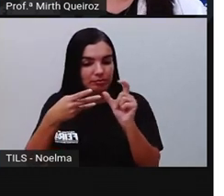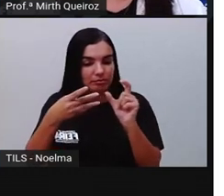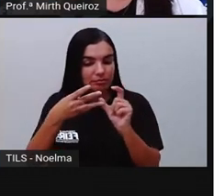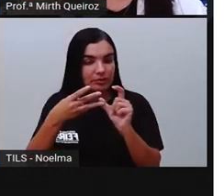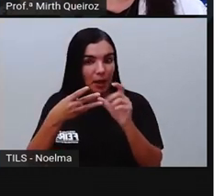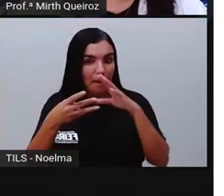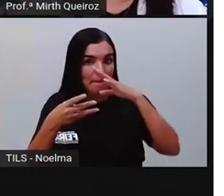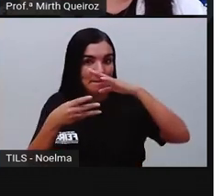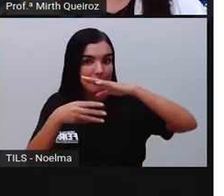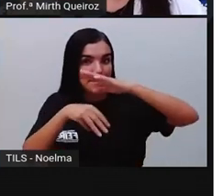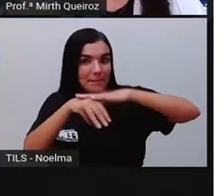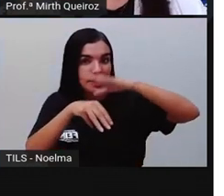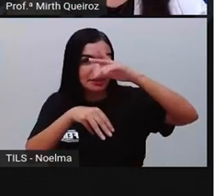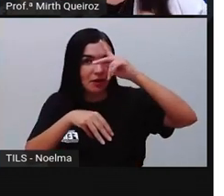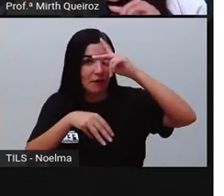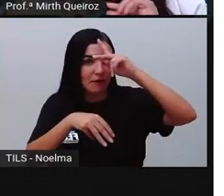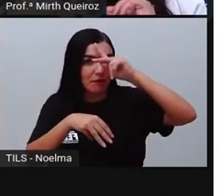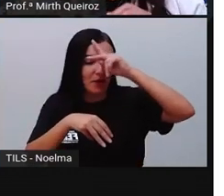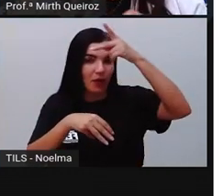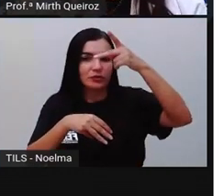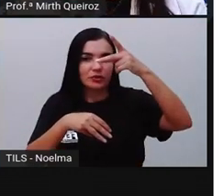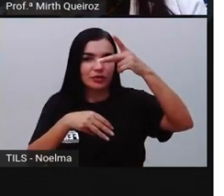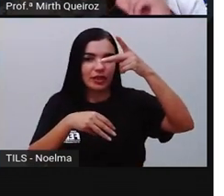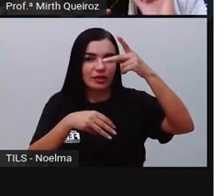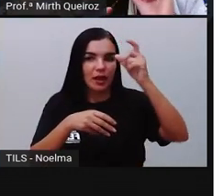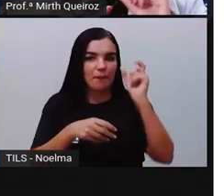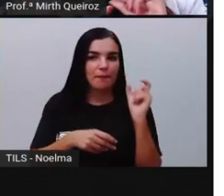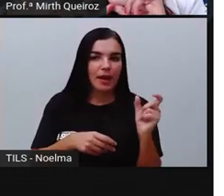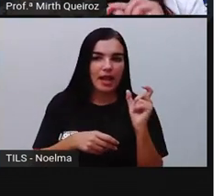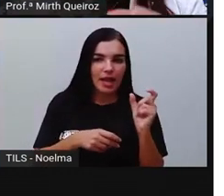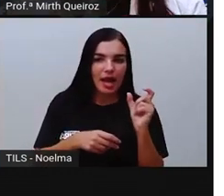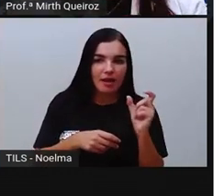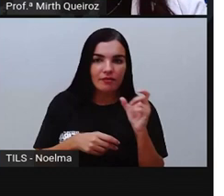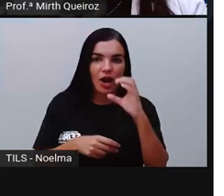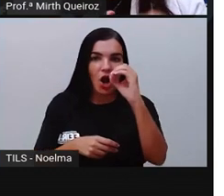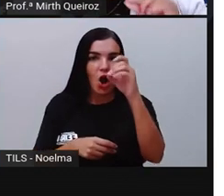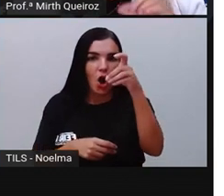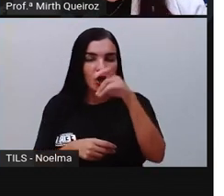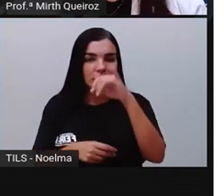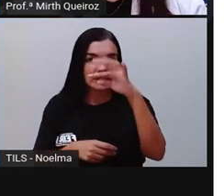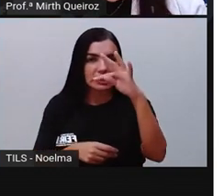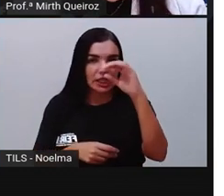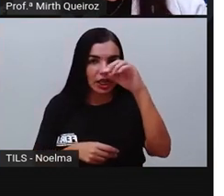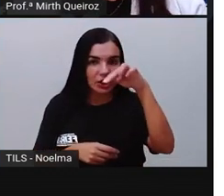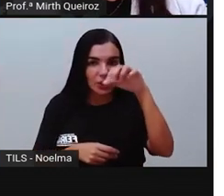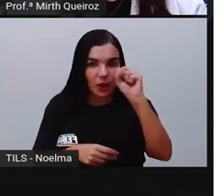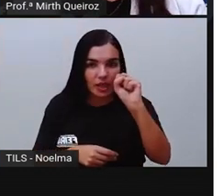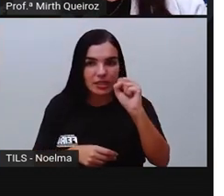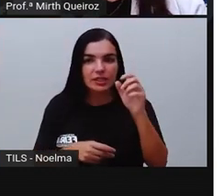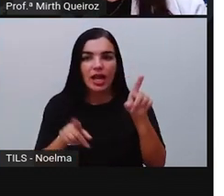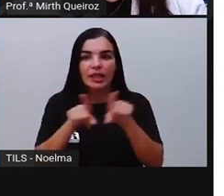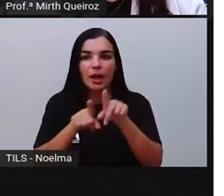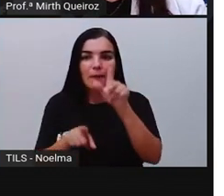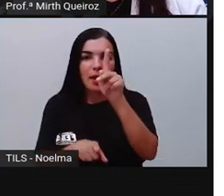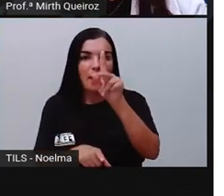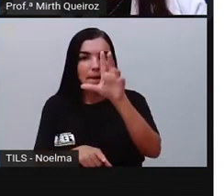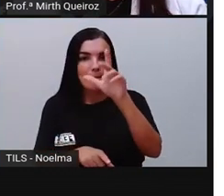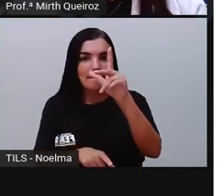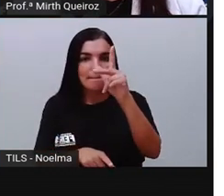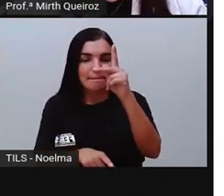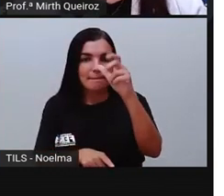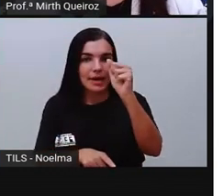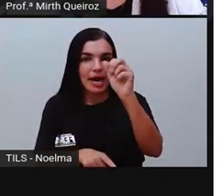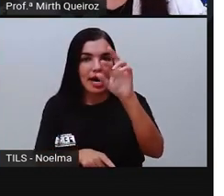divididas em três grupos. As palavras oxítonos, palavras paroxítonos e palavras pré-paroxítonos.